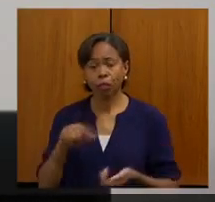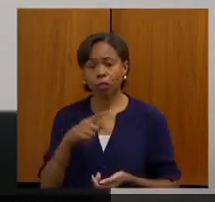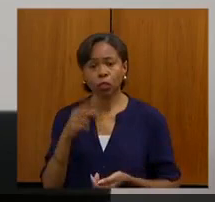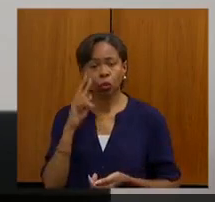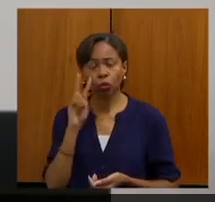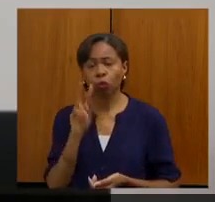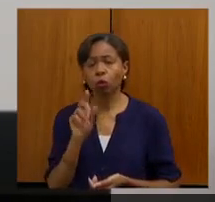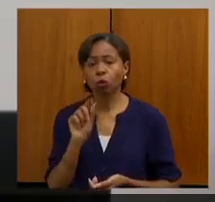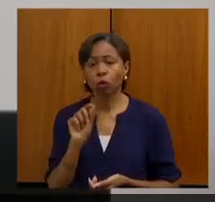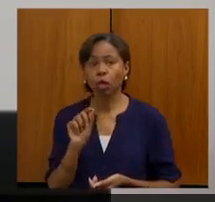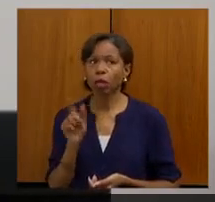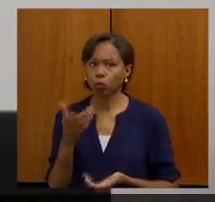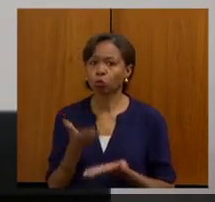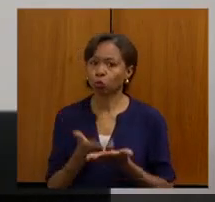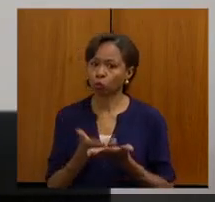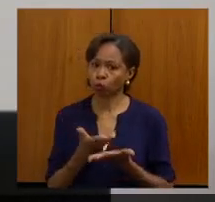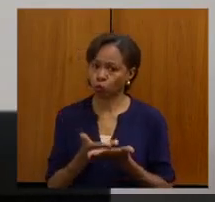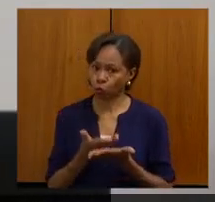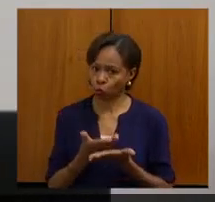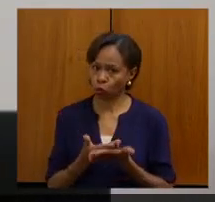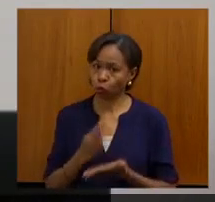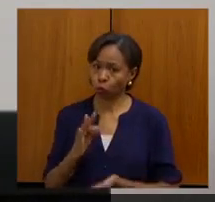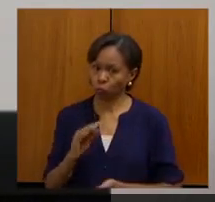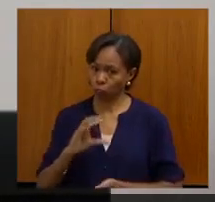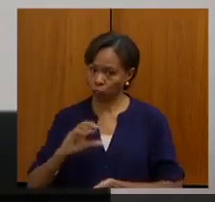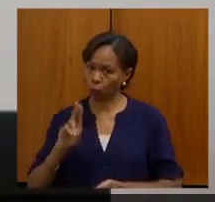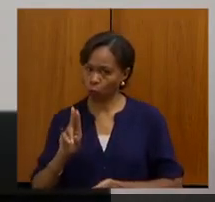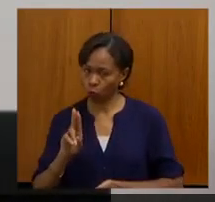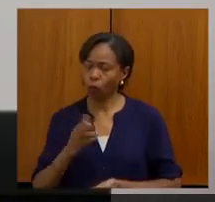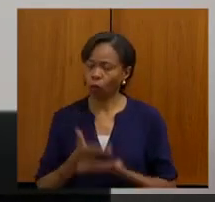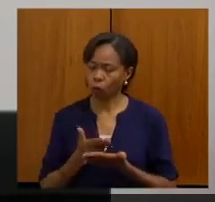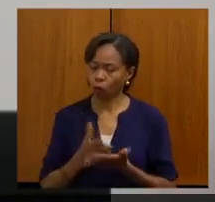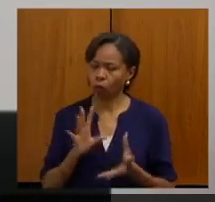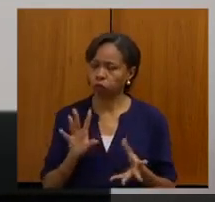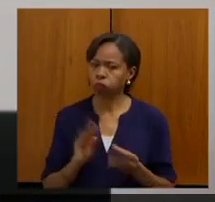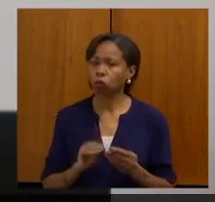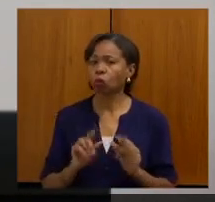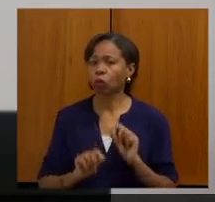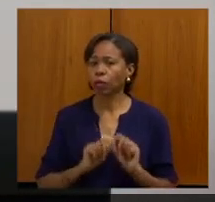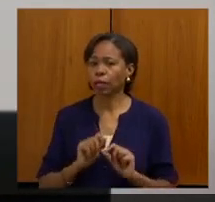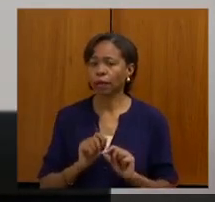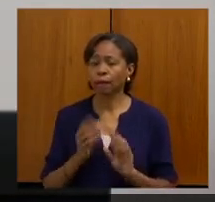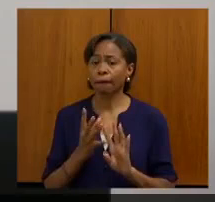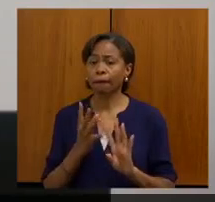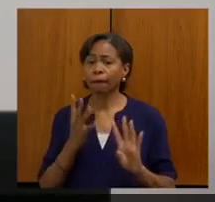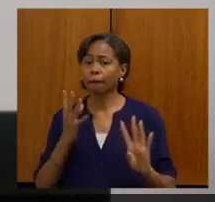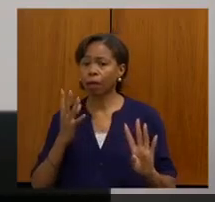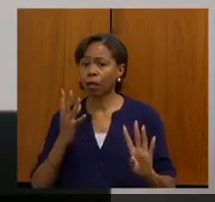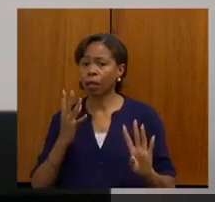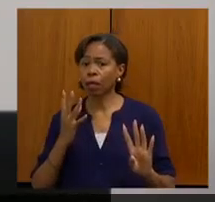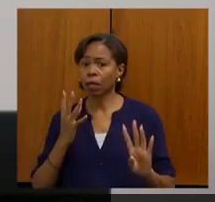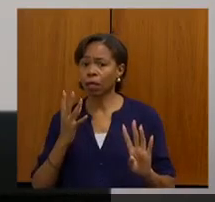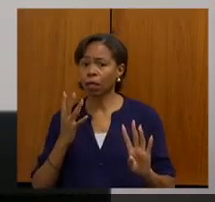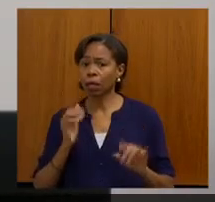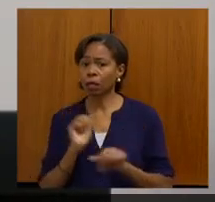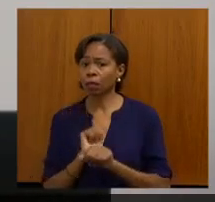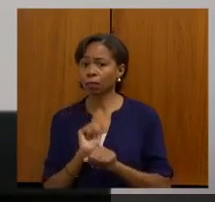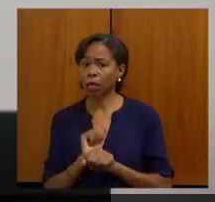uma conclusão do estudo do Tribunal de Contas, que não existe fila de espera para a realização de quimioterapia.